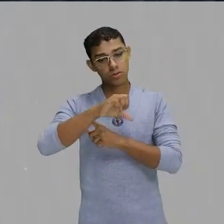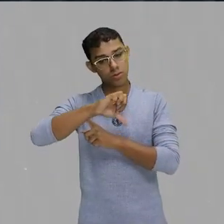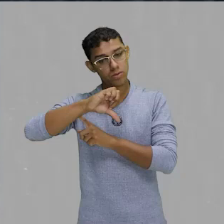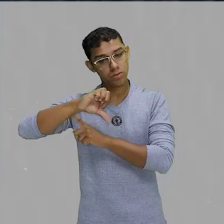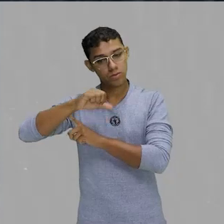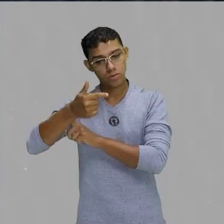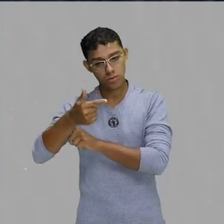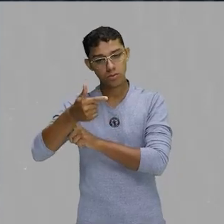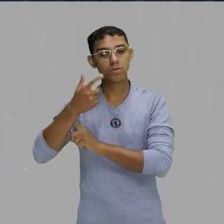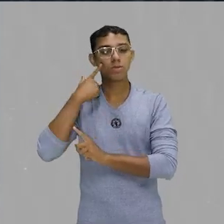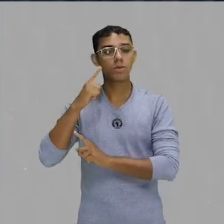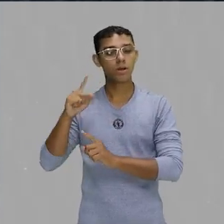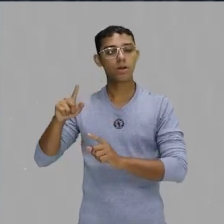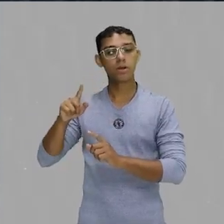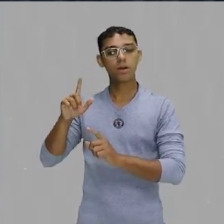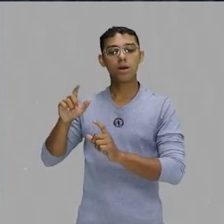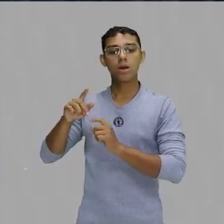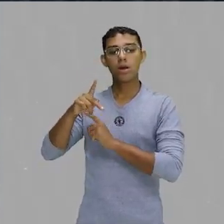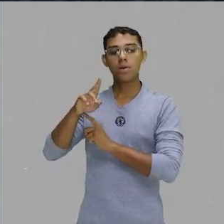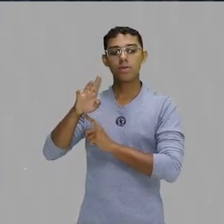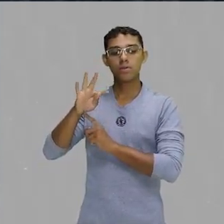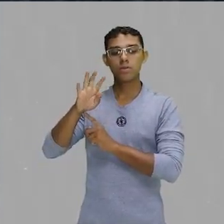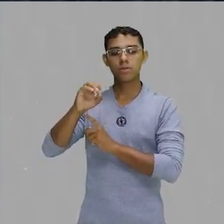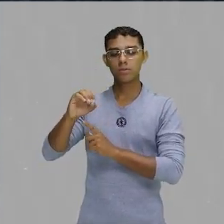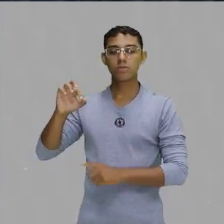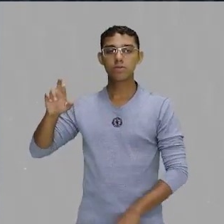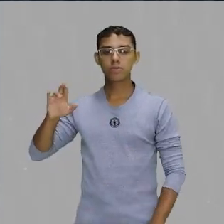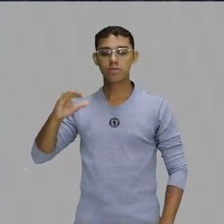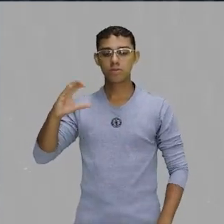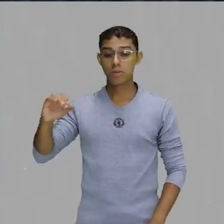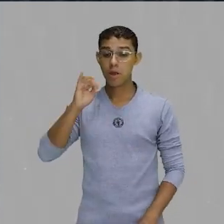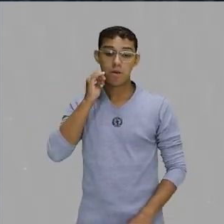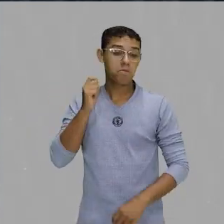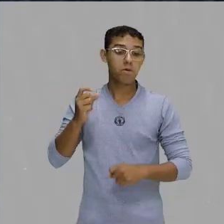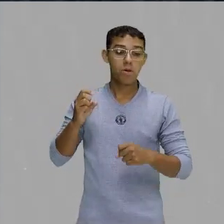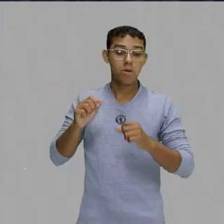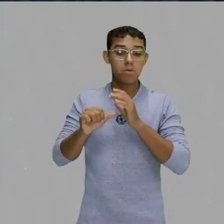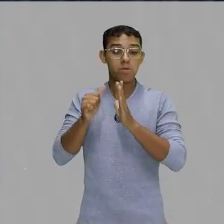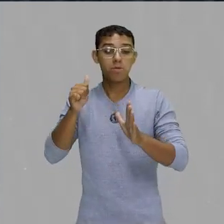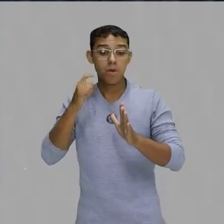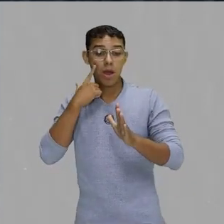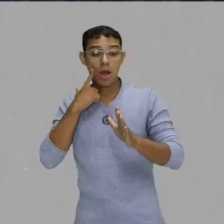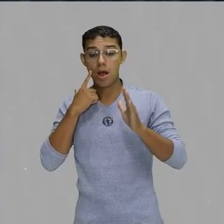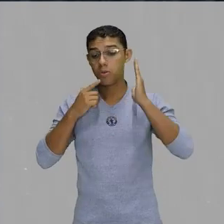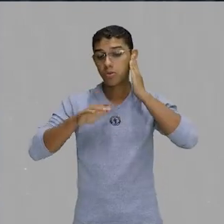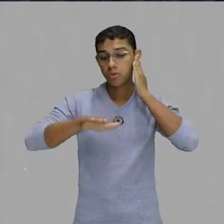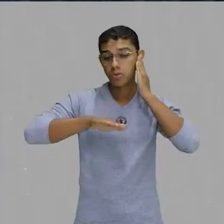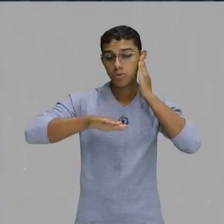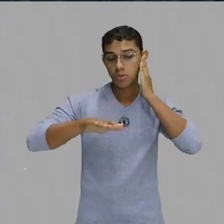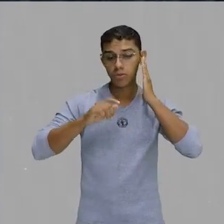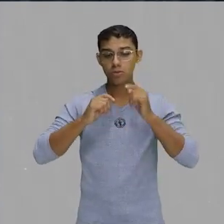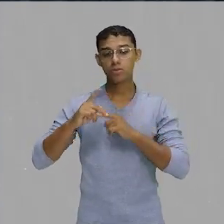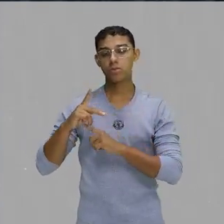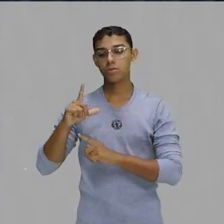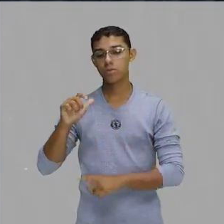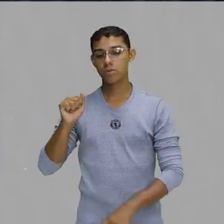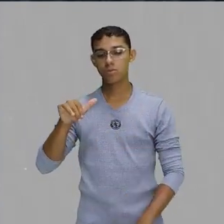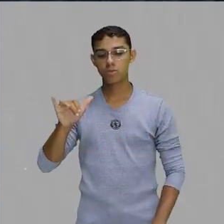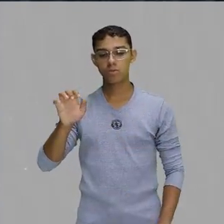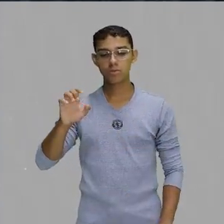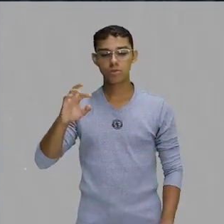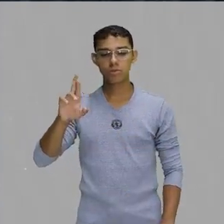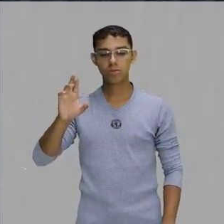menciona, pela primeira vez, o mixtape Pladiero 36. Pladiero